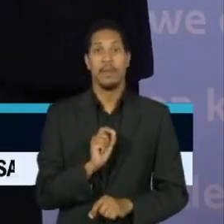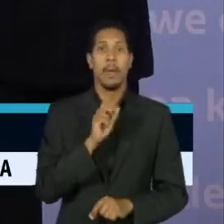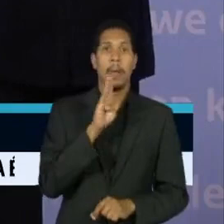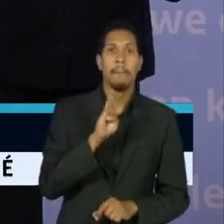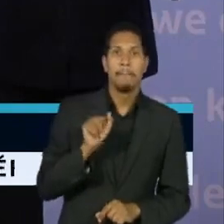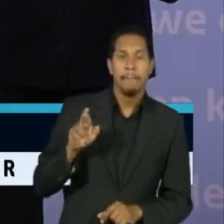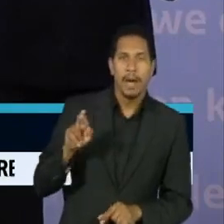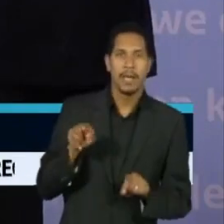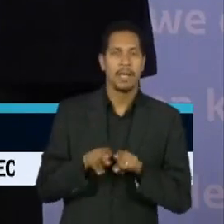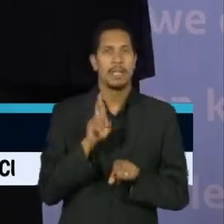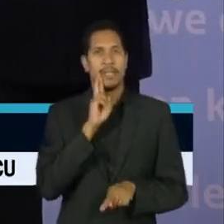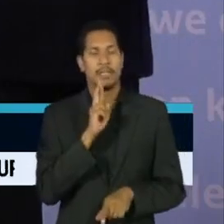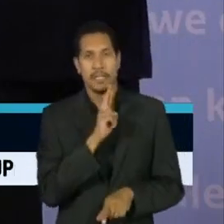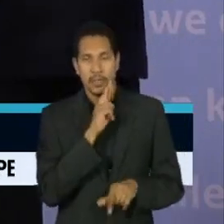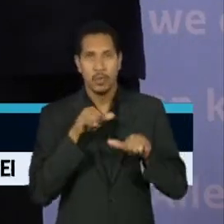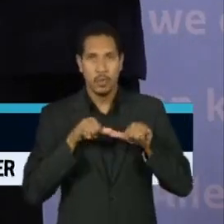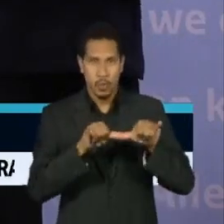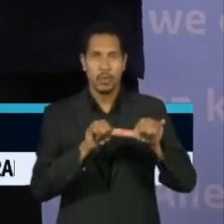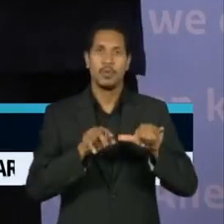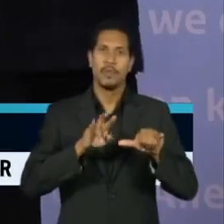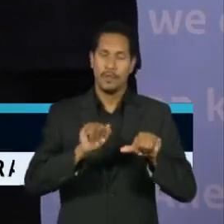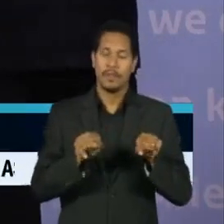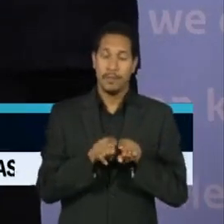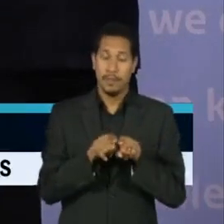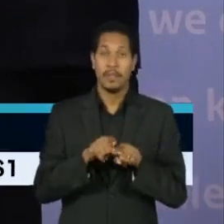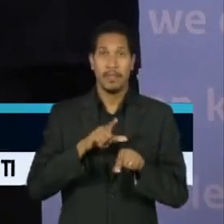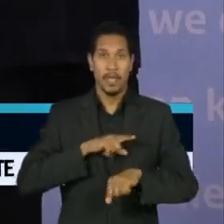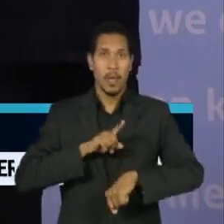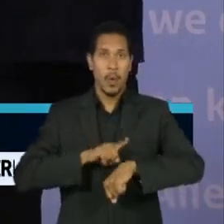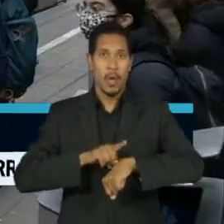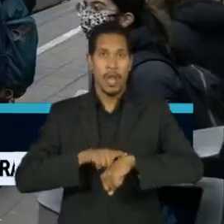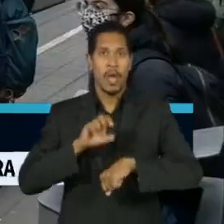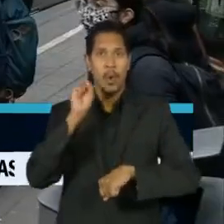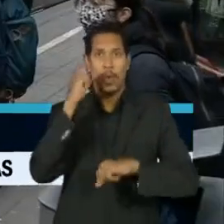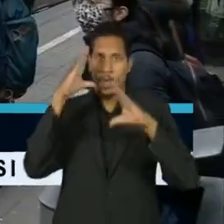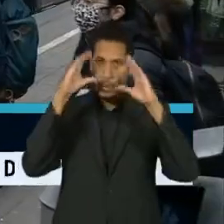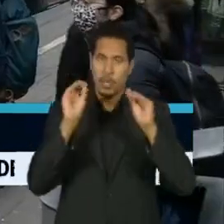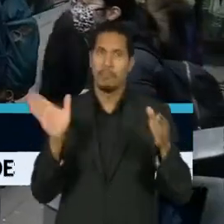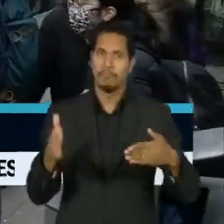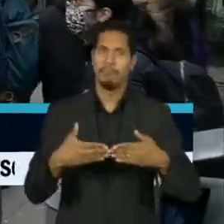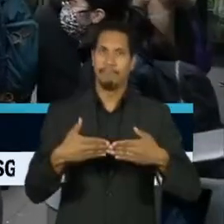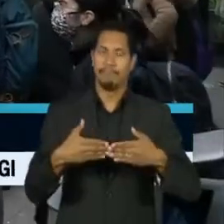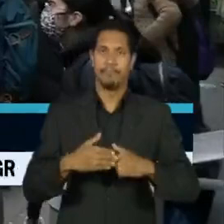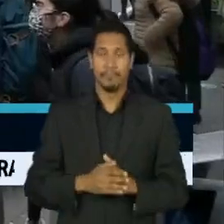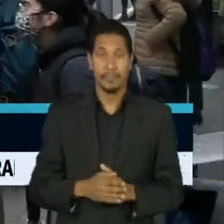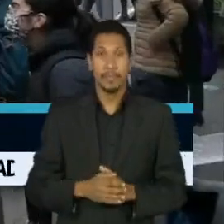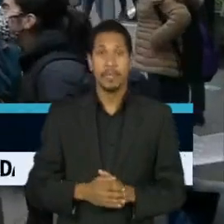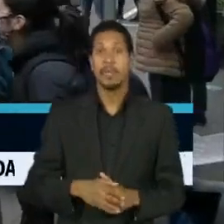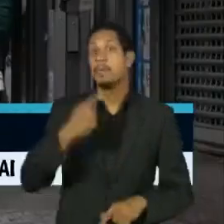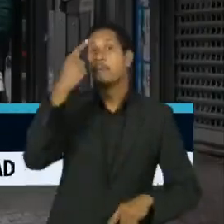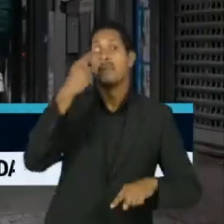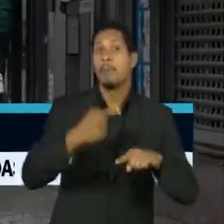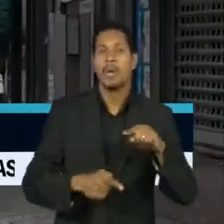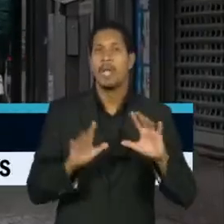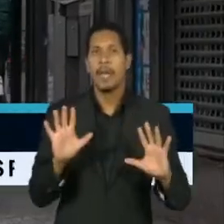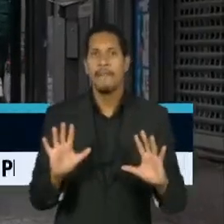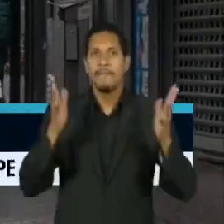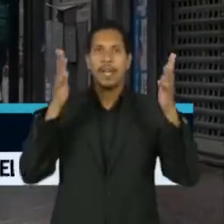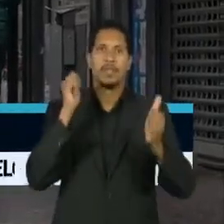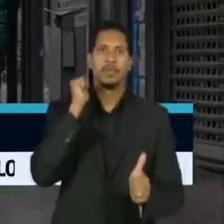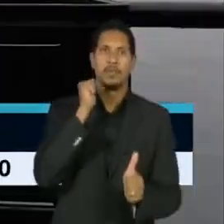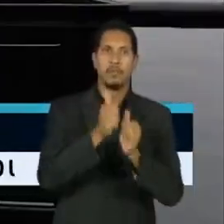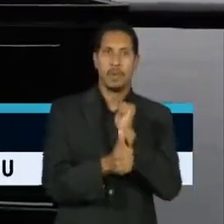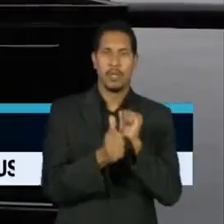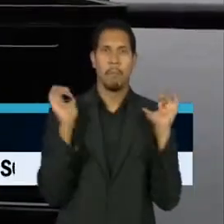restaurantes e supermercados vão fechar no máximo às oito da noite e está proibida a realização de eventos esportivos